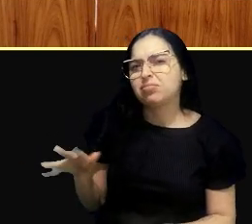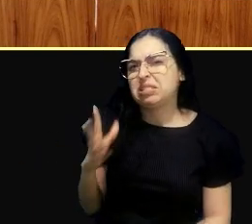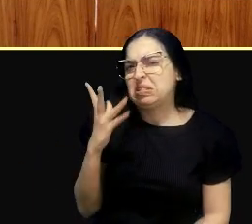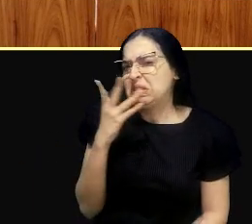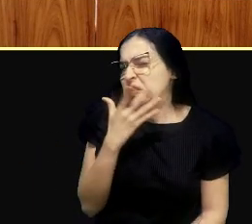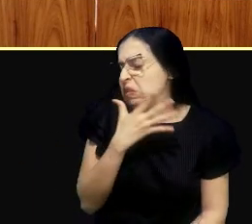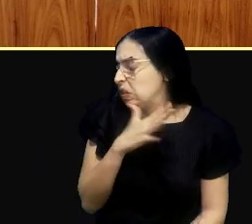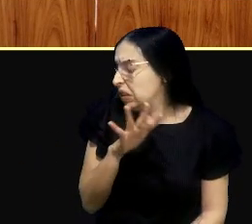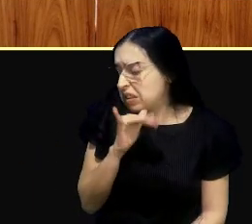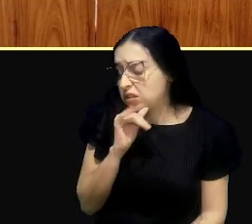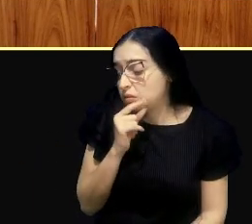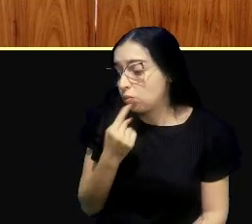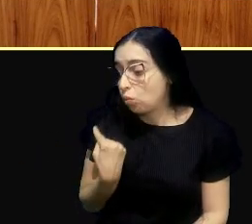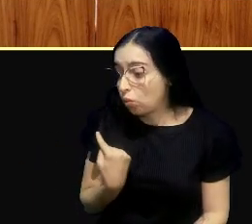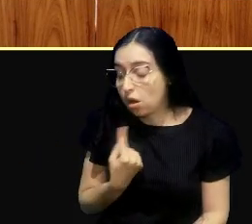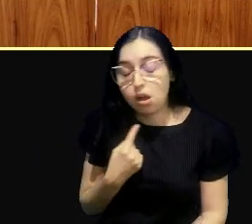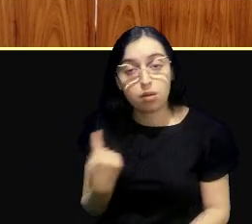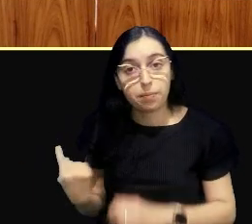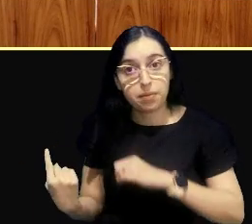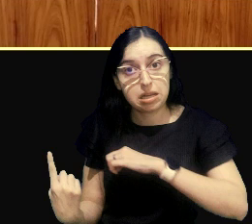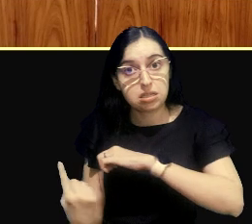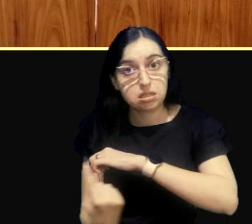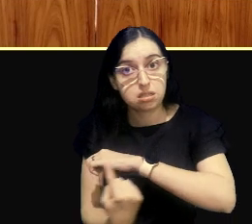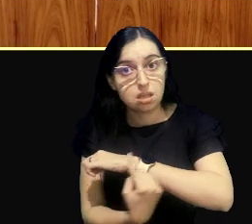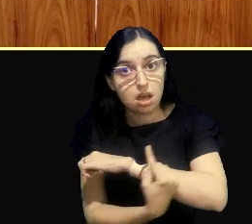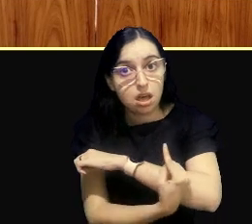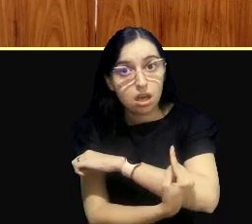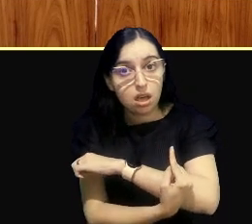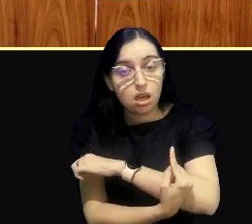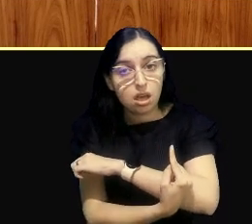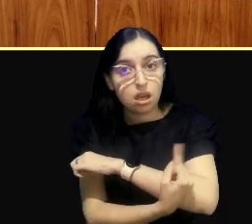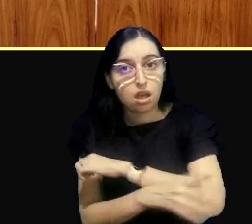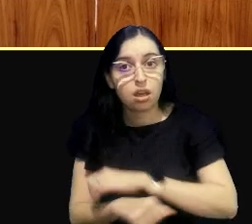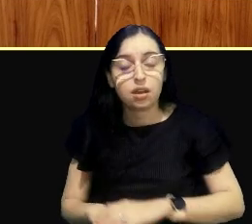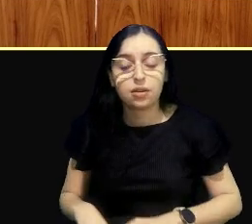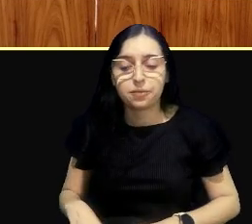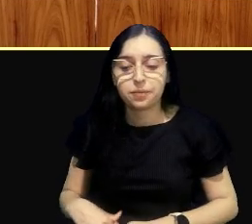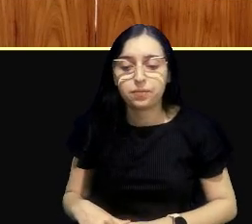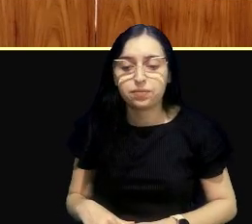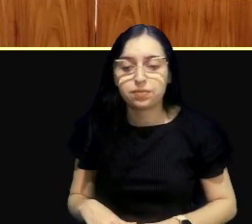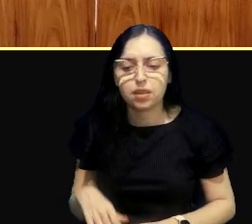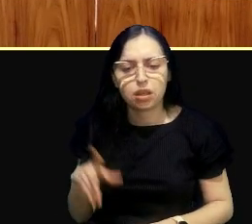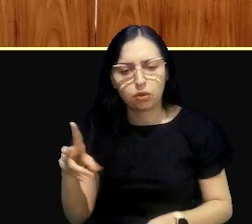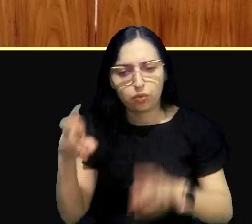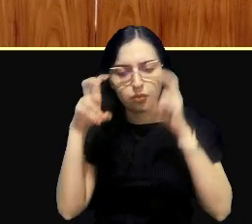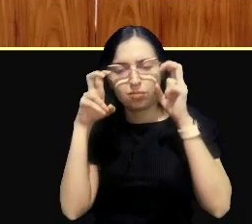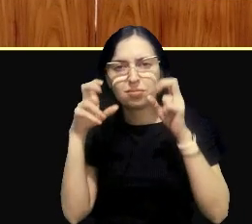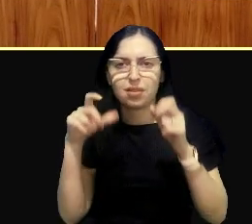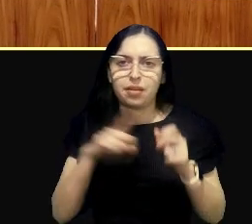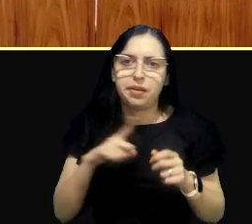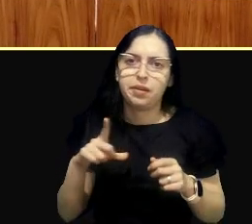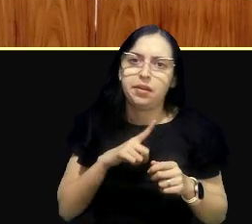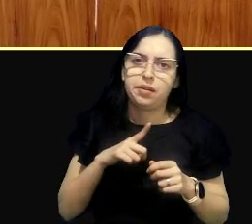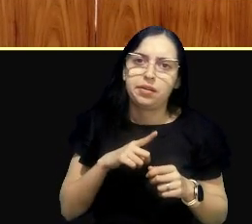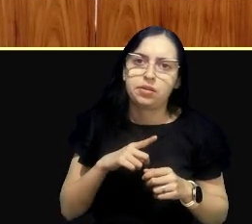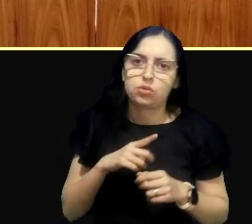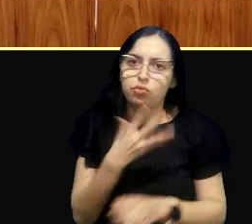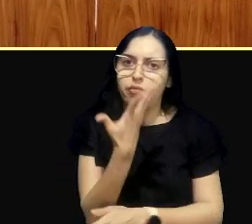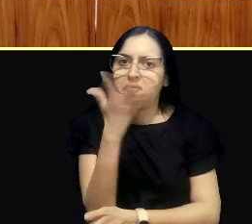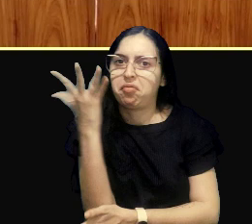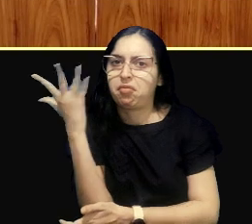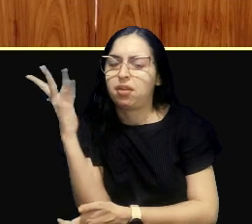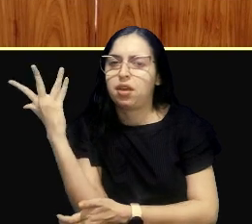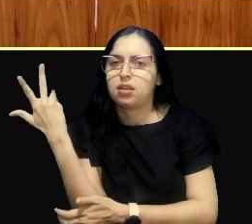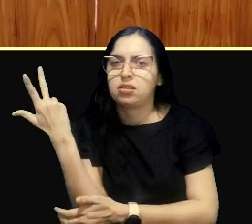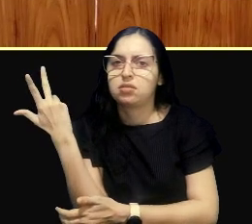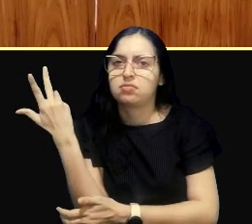Recentemente, eu passei pela Marginal Tietê e Pinheiros inteira e percebi que a gente tem ali uma vegetação já bem,